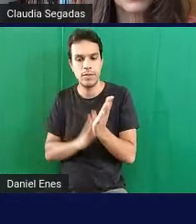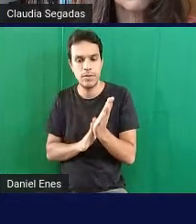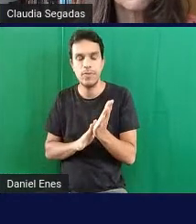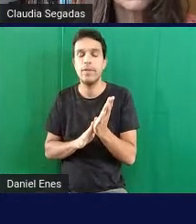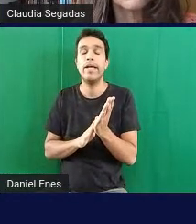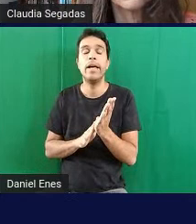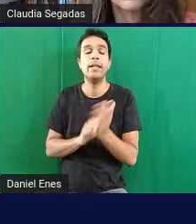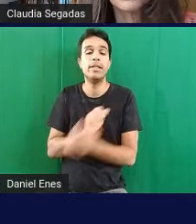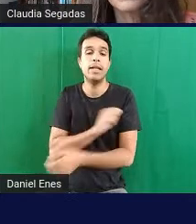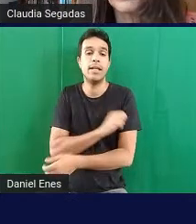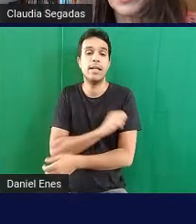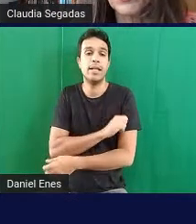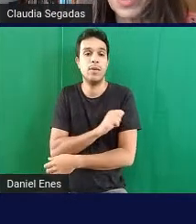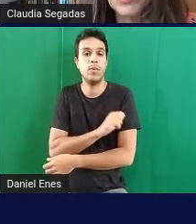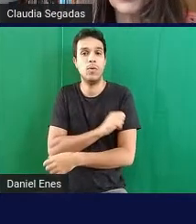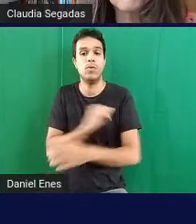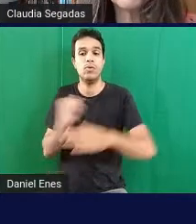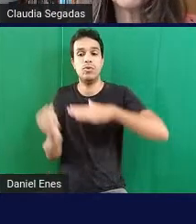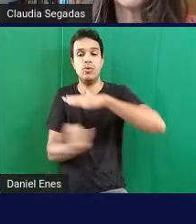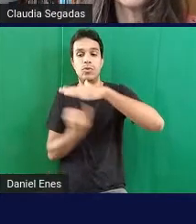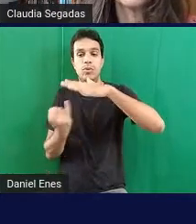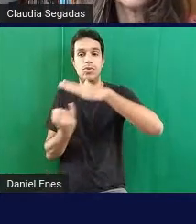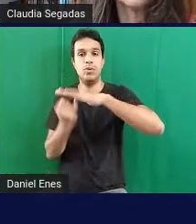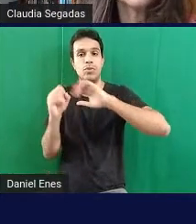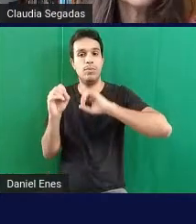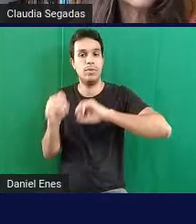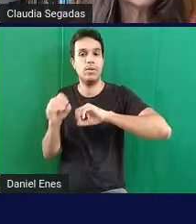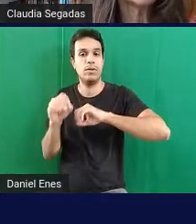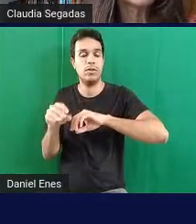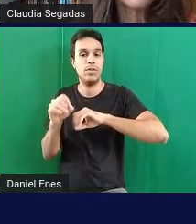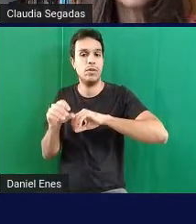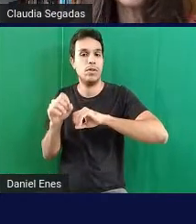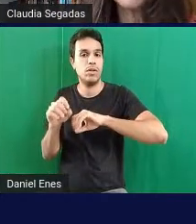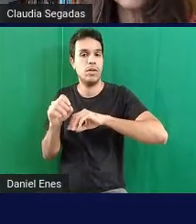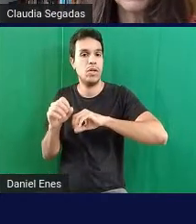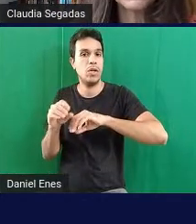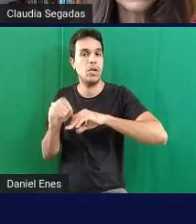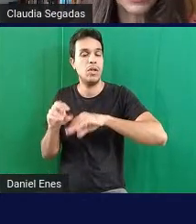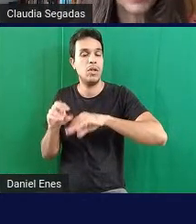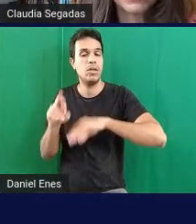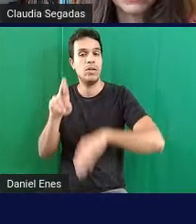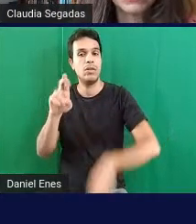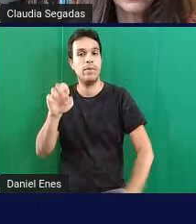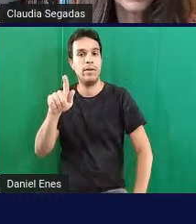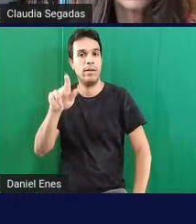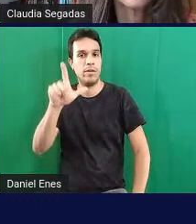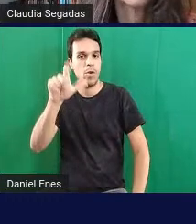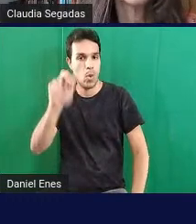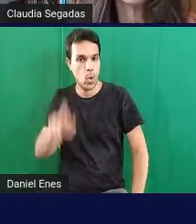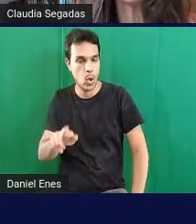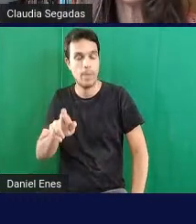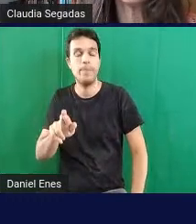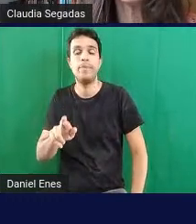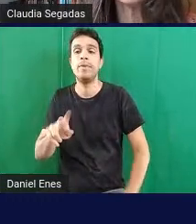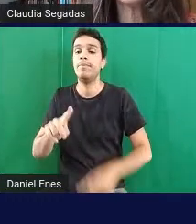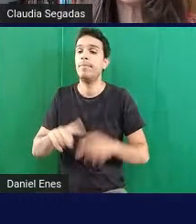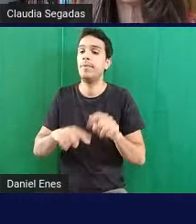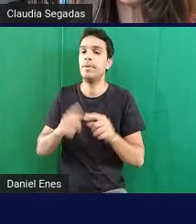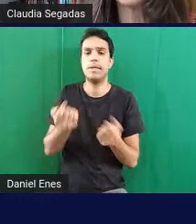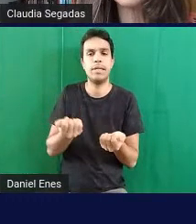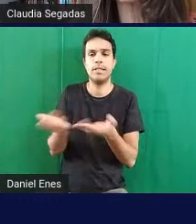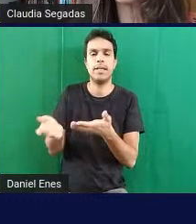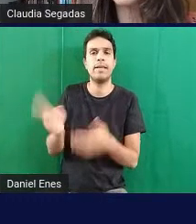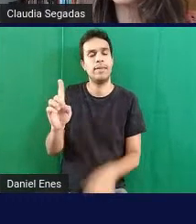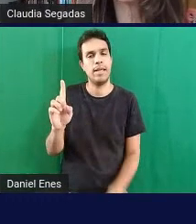instituição de ensino regular comum não foi dado nenhum material a eles não foi